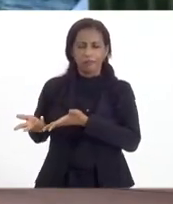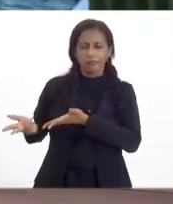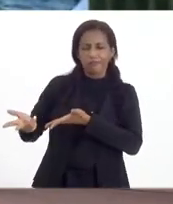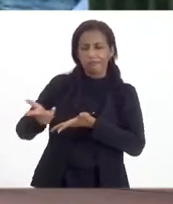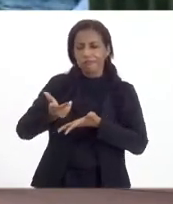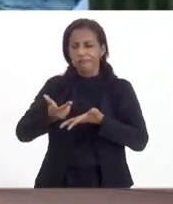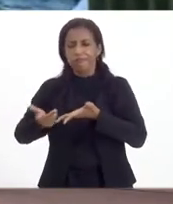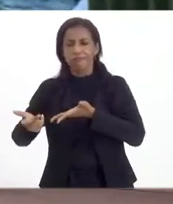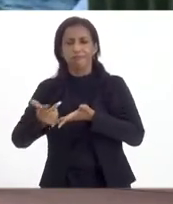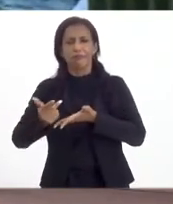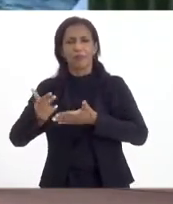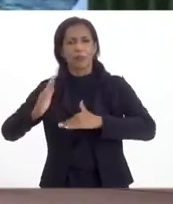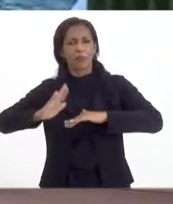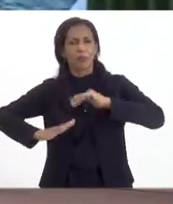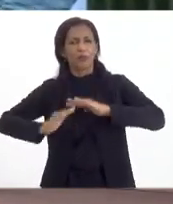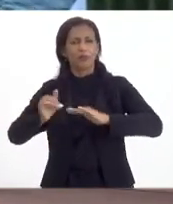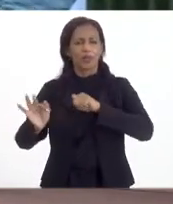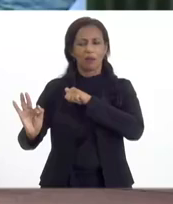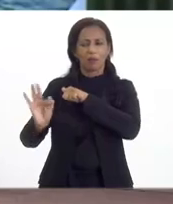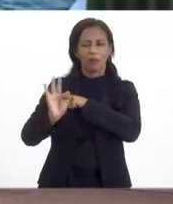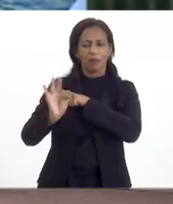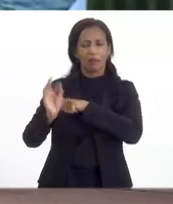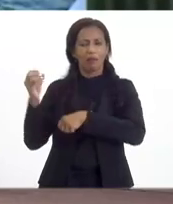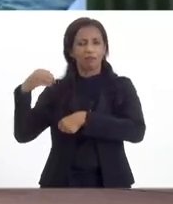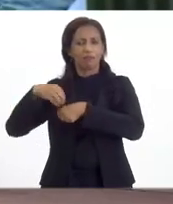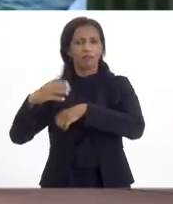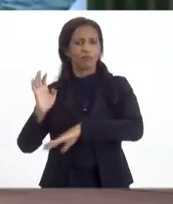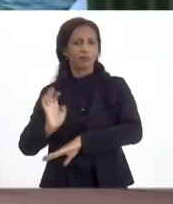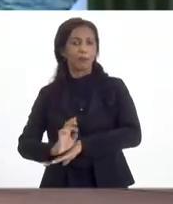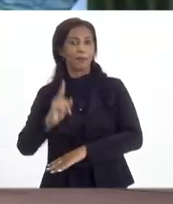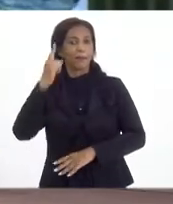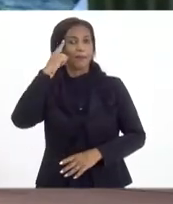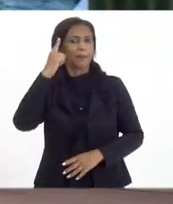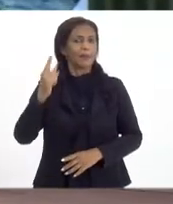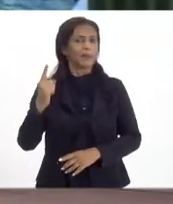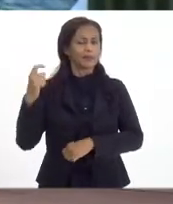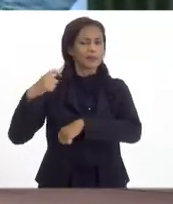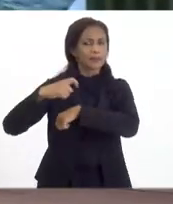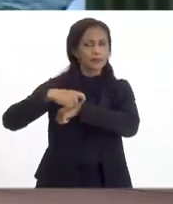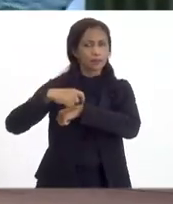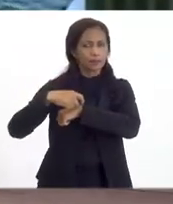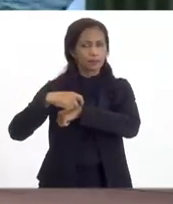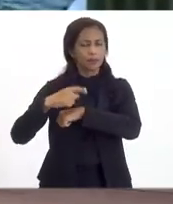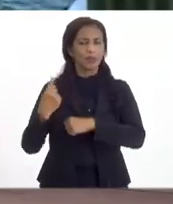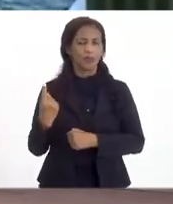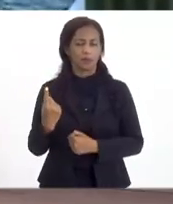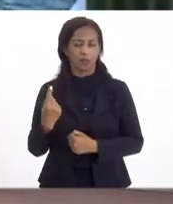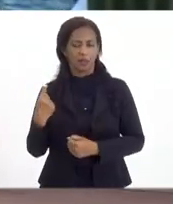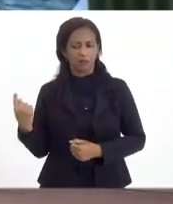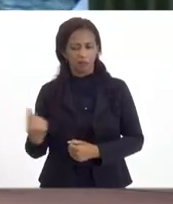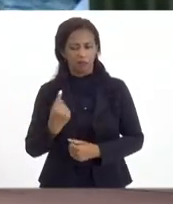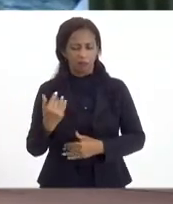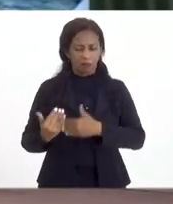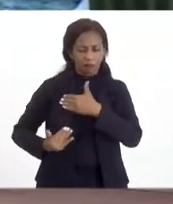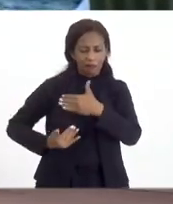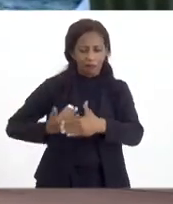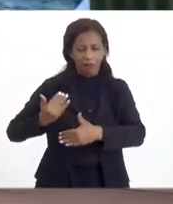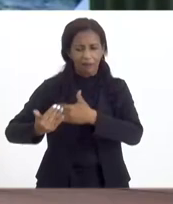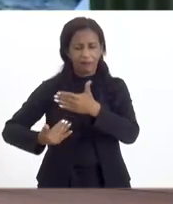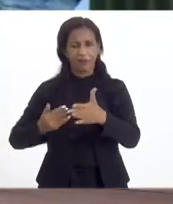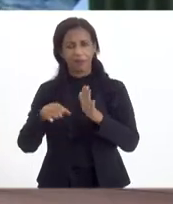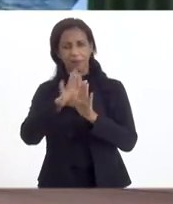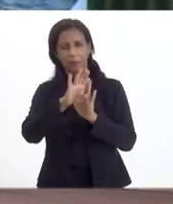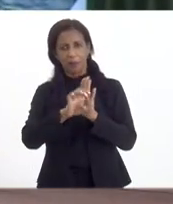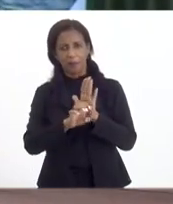profissional e tecnológica no estado. pensar nesse momento que a gente avança para uma emenda